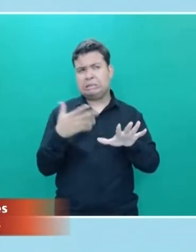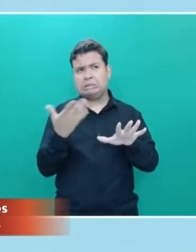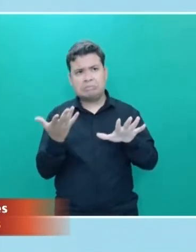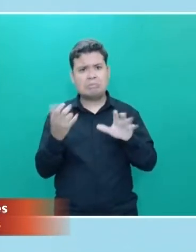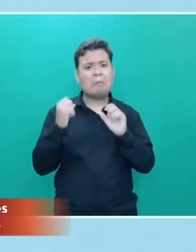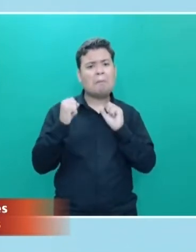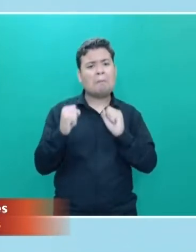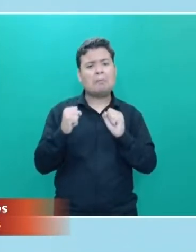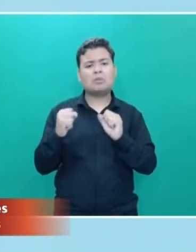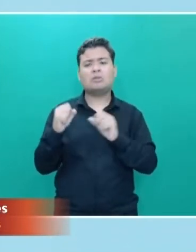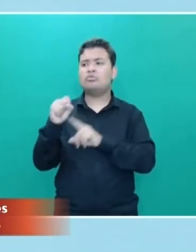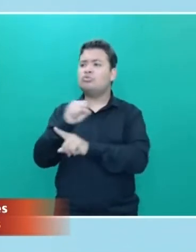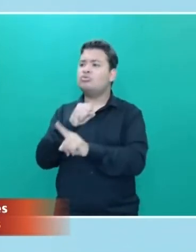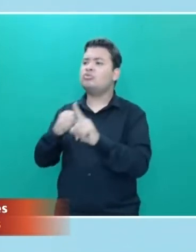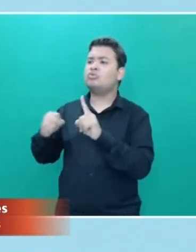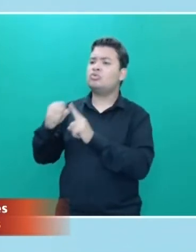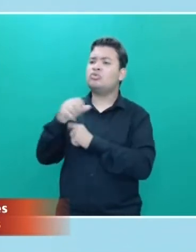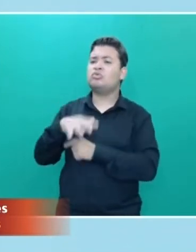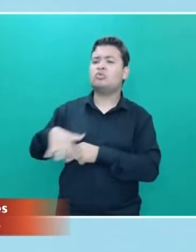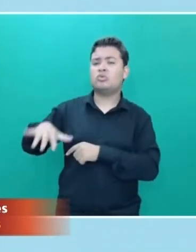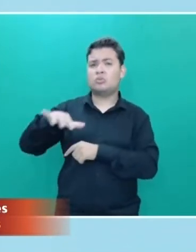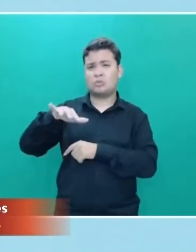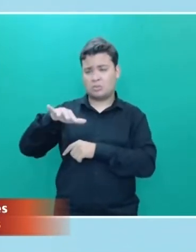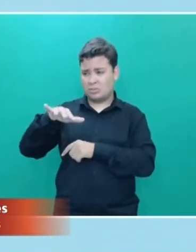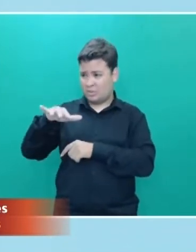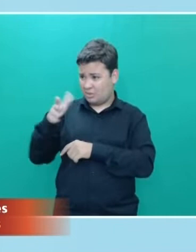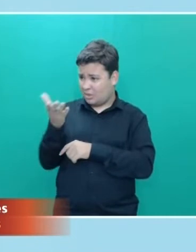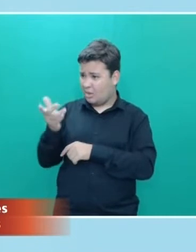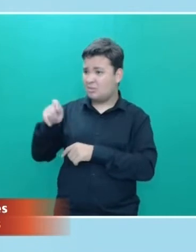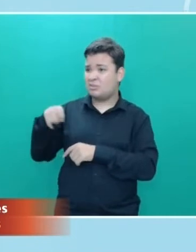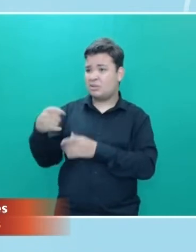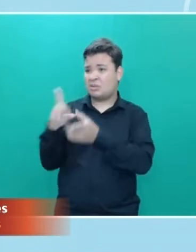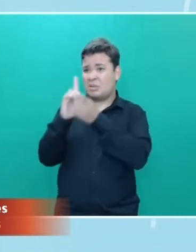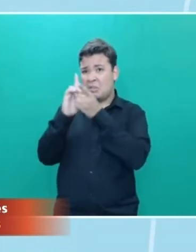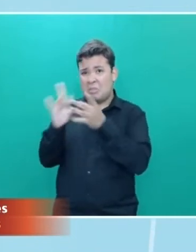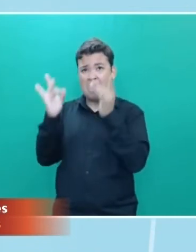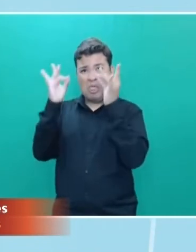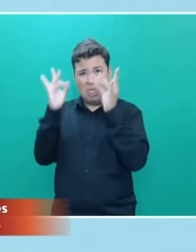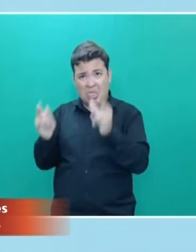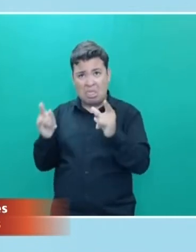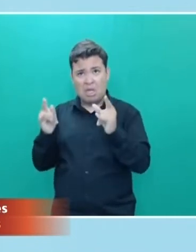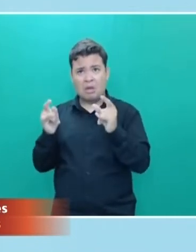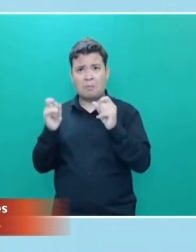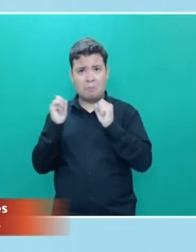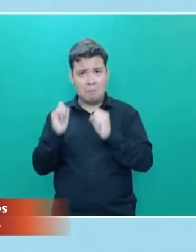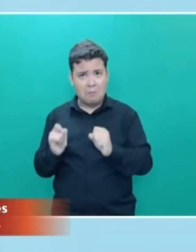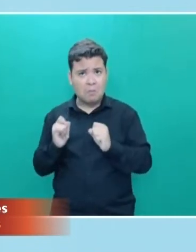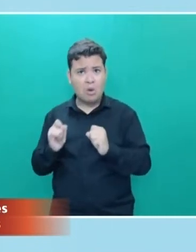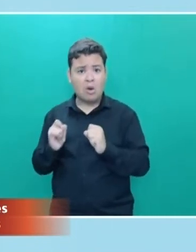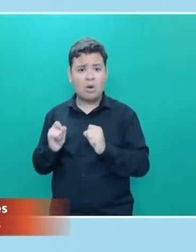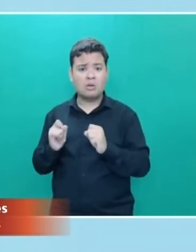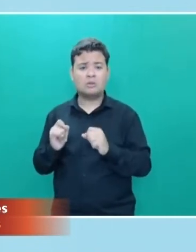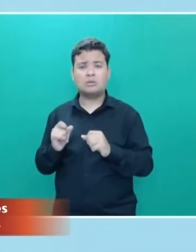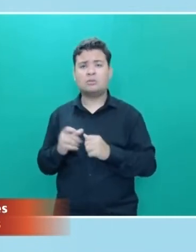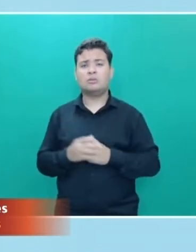transformar a nossa sociedade em um espaço menos democrático? Fere a democracia o uso das fake news?